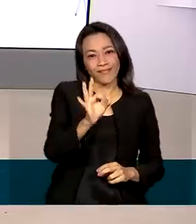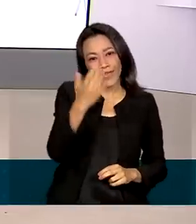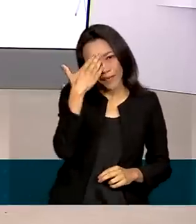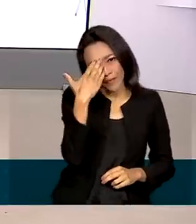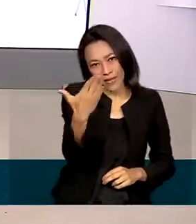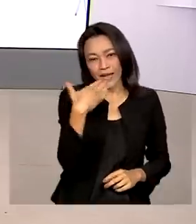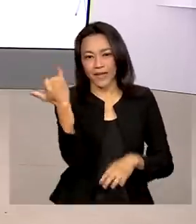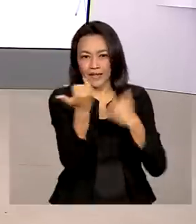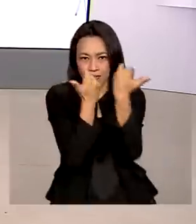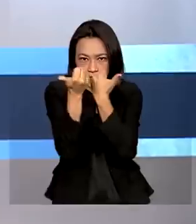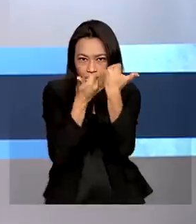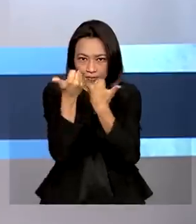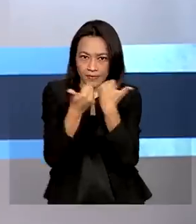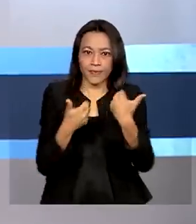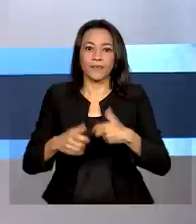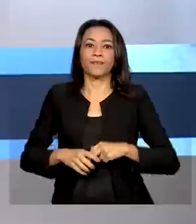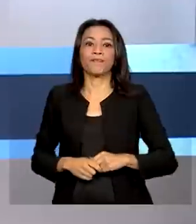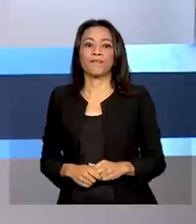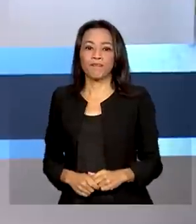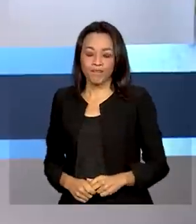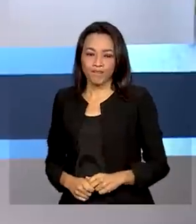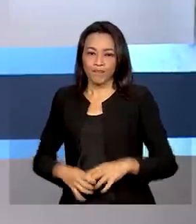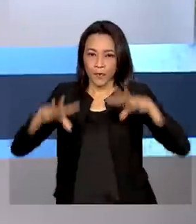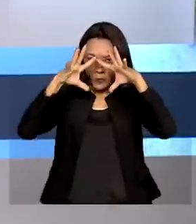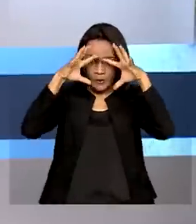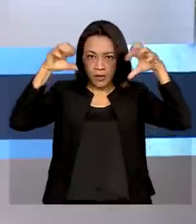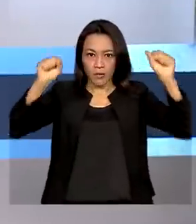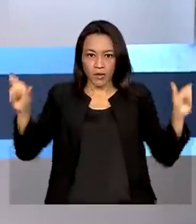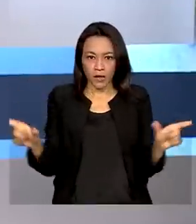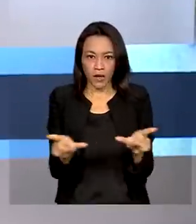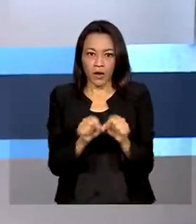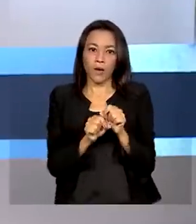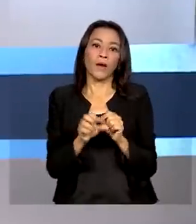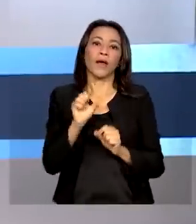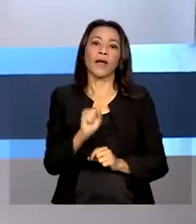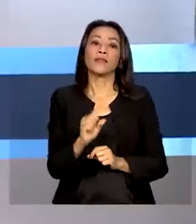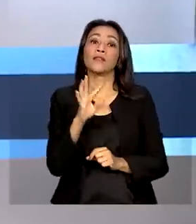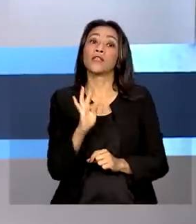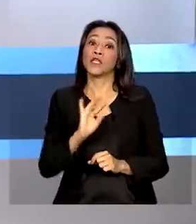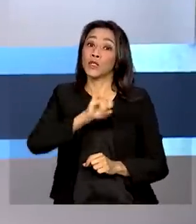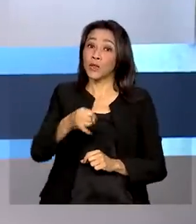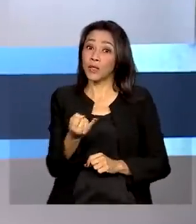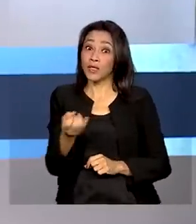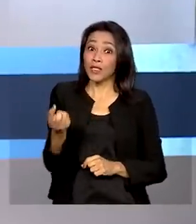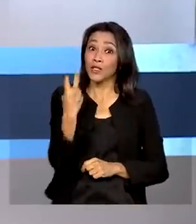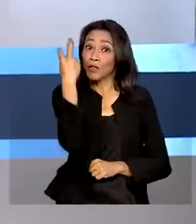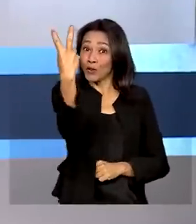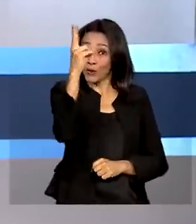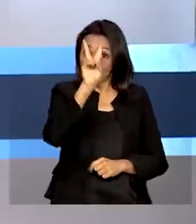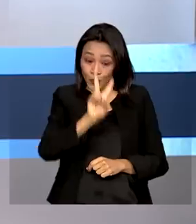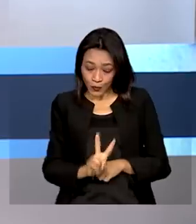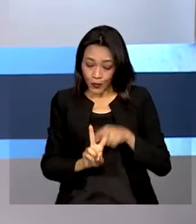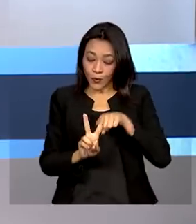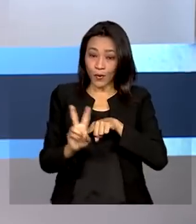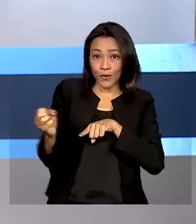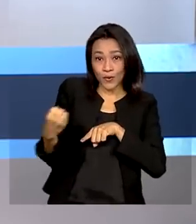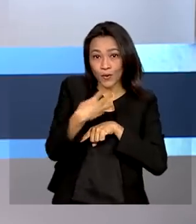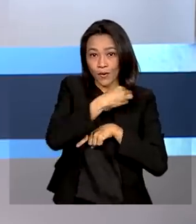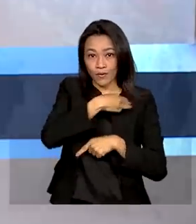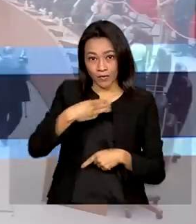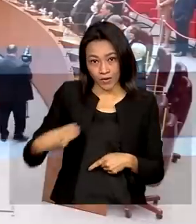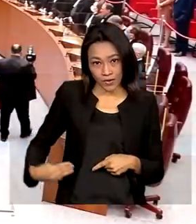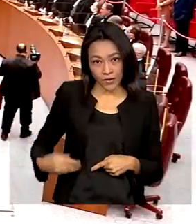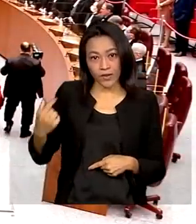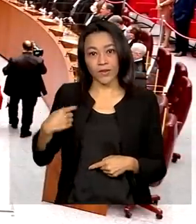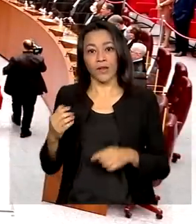Muito obrigada pelas suas informações. O Superior Tribunal de Justiça tem dois novos ministros. A cerimônia contou com a